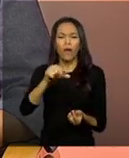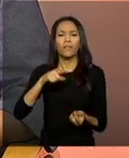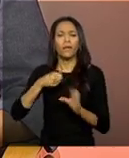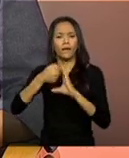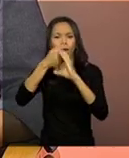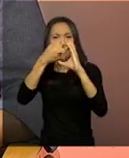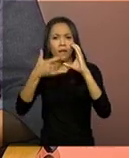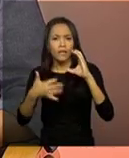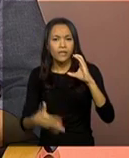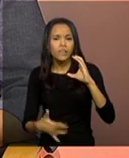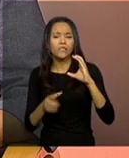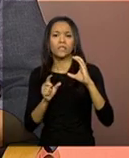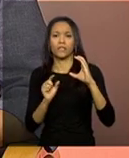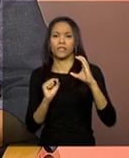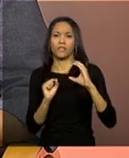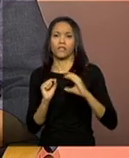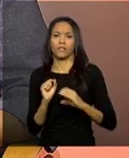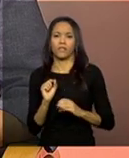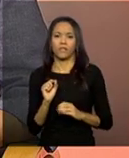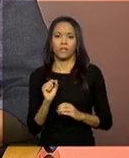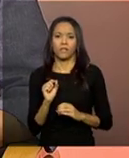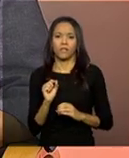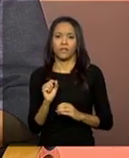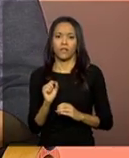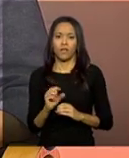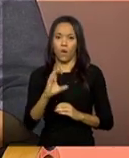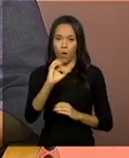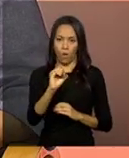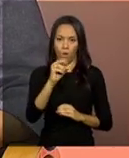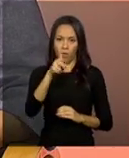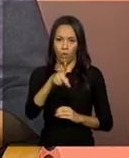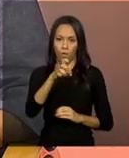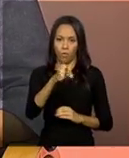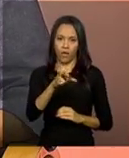de interoperabilidade?